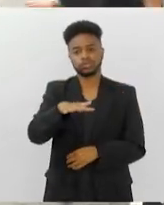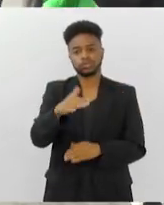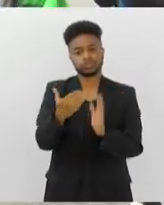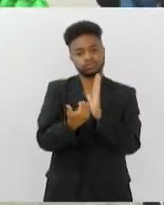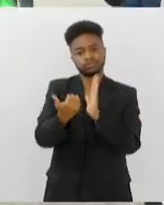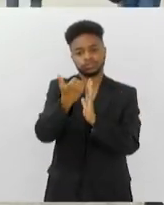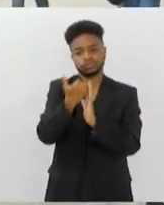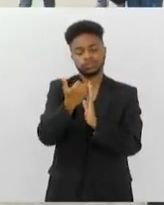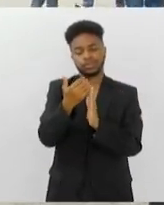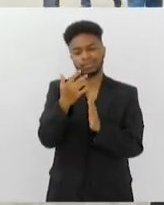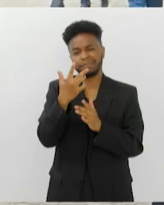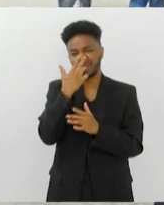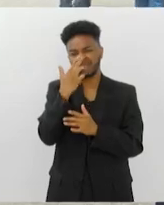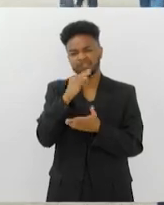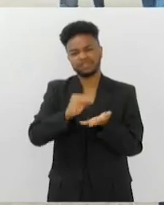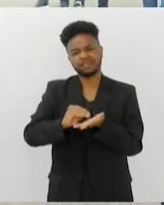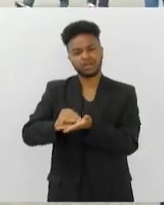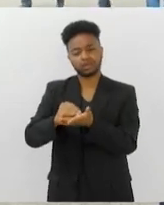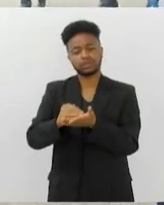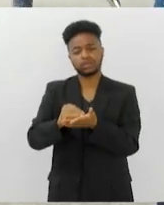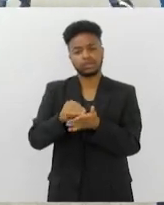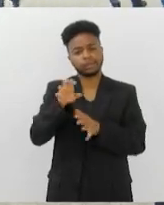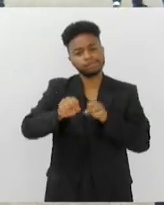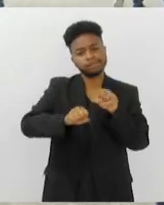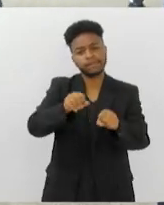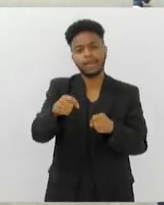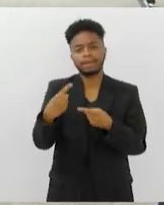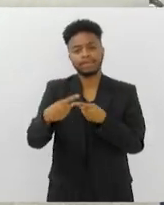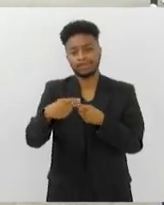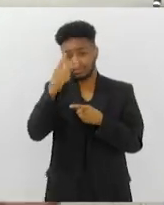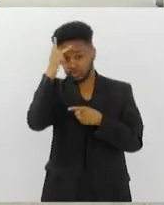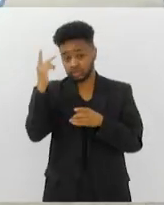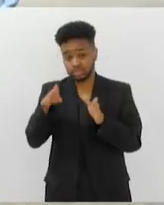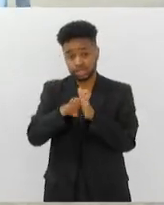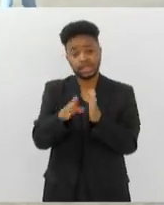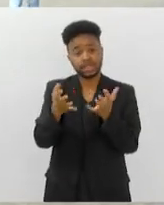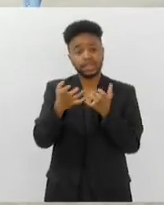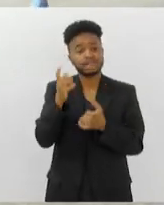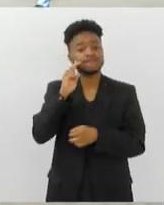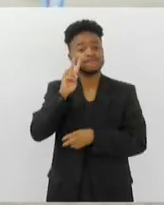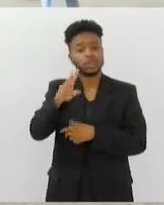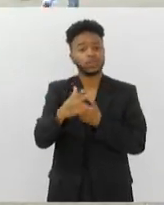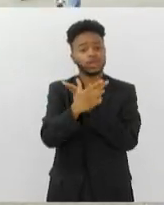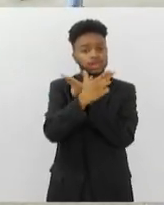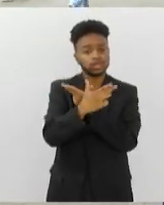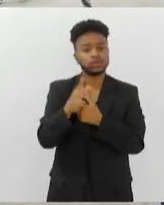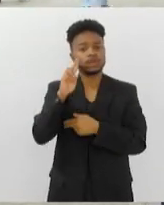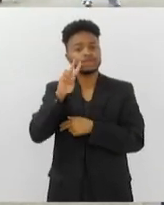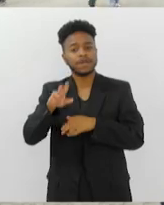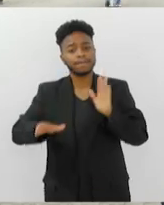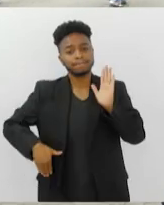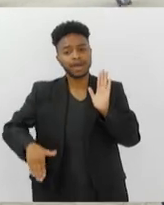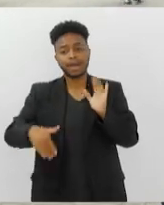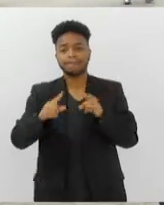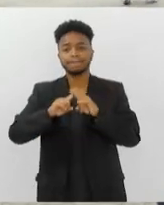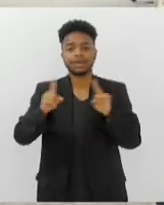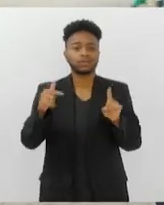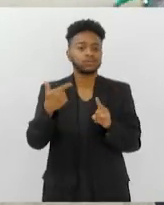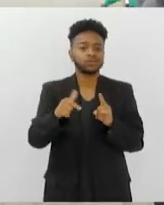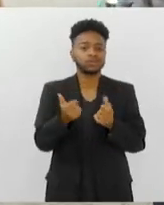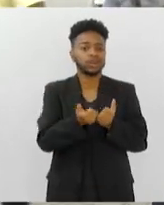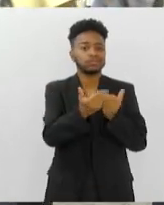mal explorado, né? Os turistas chegaram querendo ver Cristo, querendo ver as praias, mas não tem muita oferta